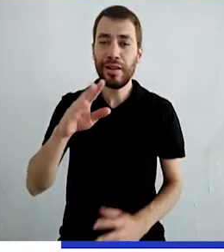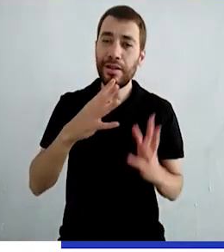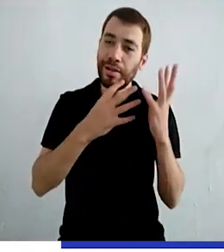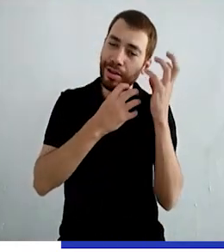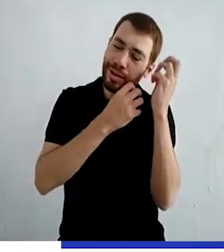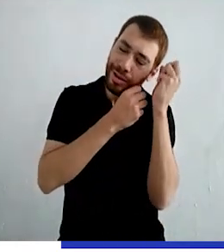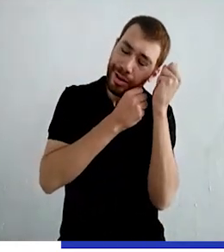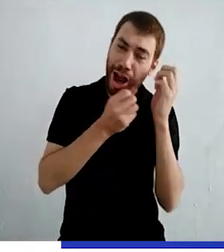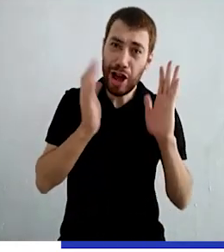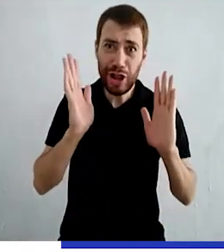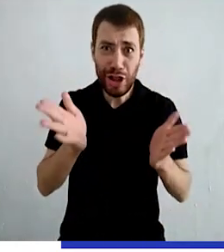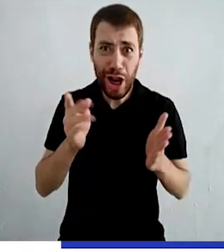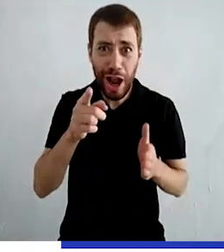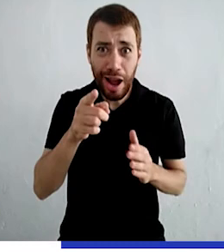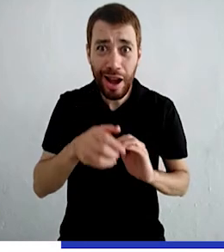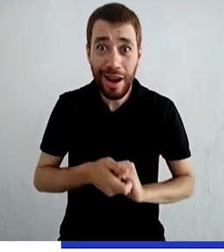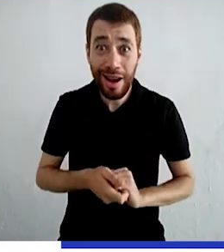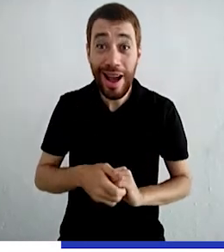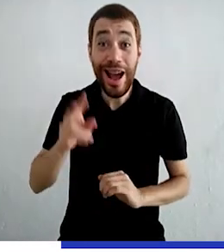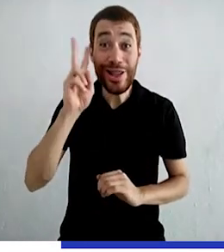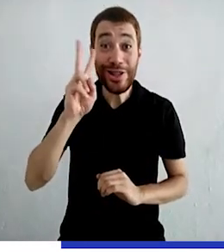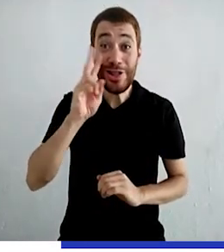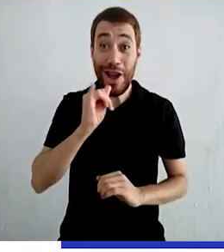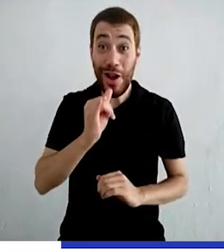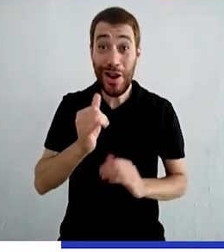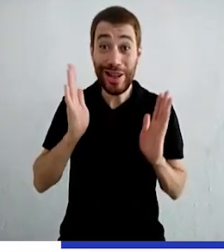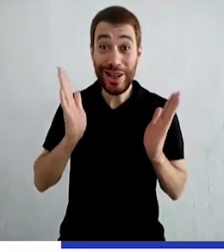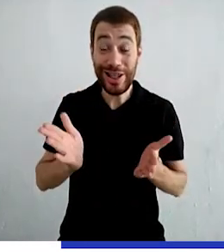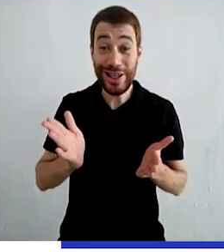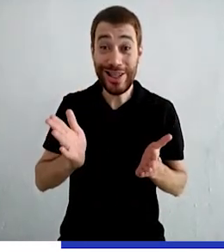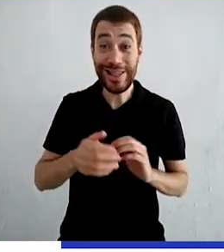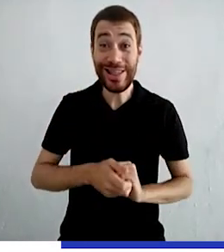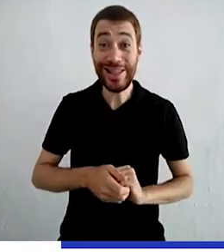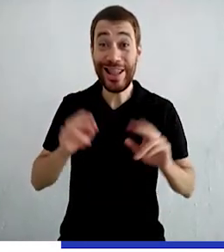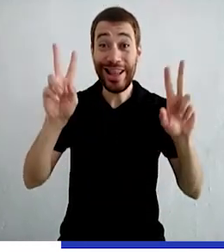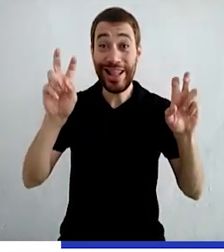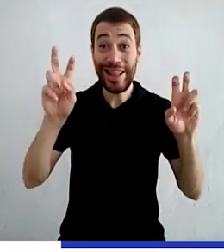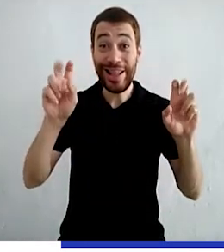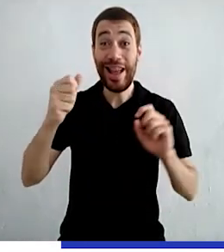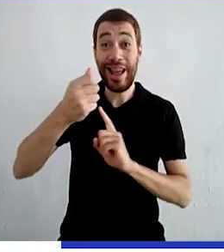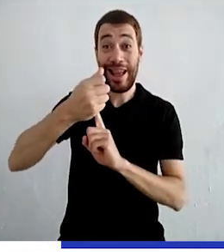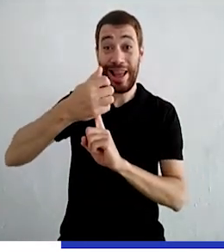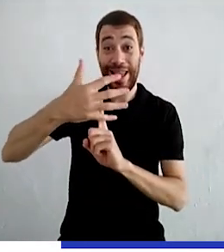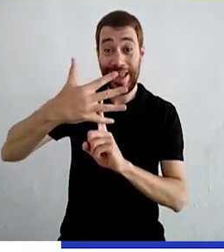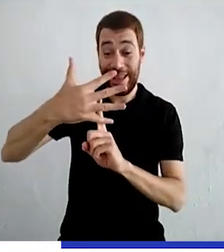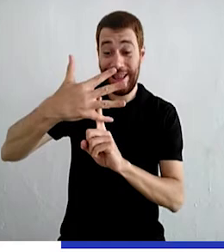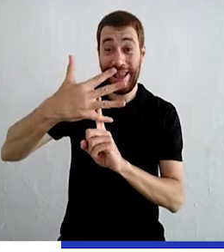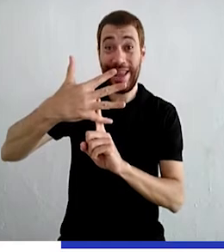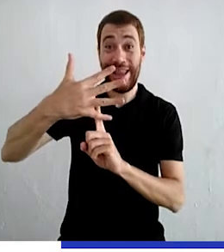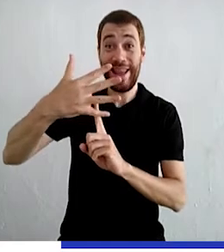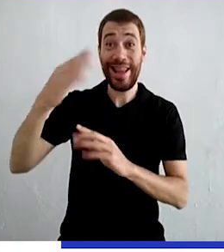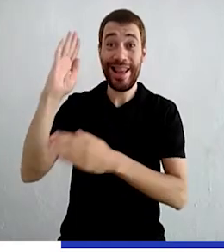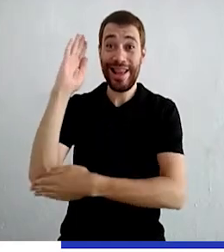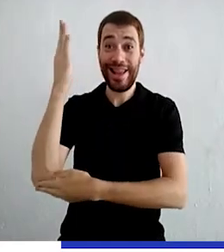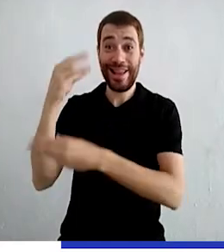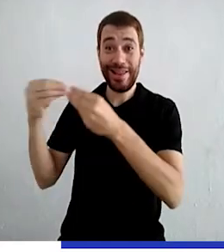E aí? Já tá dormindo aí? Essa história que eu contei se chama Bicho